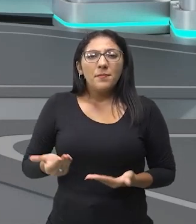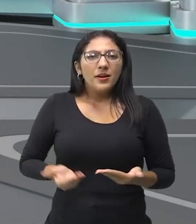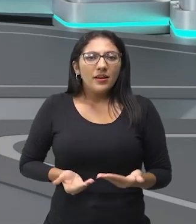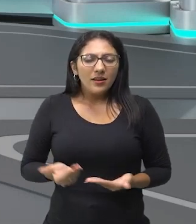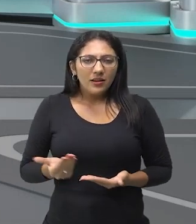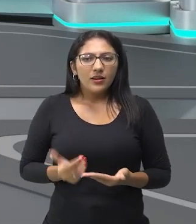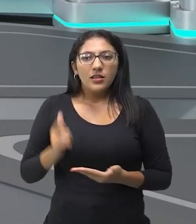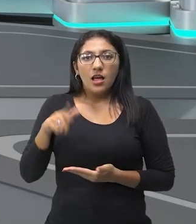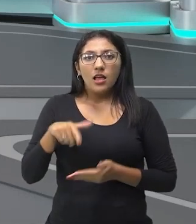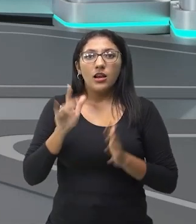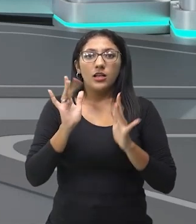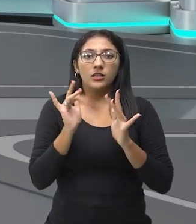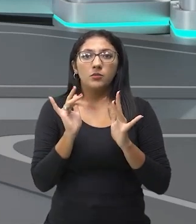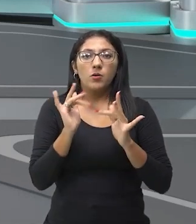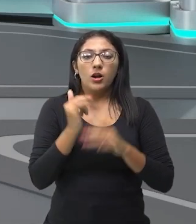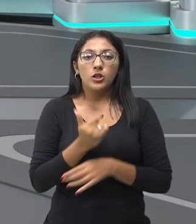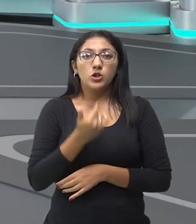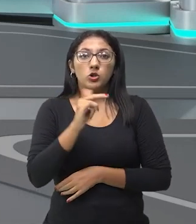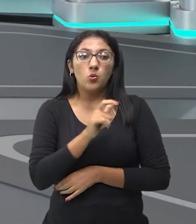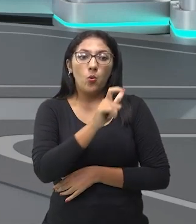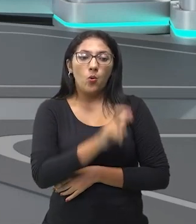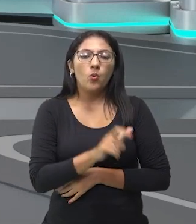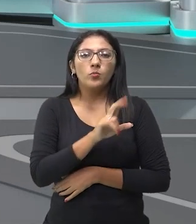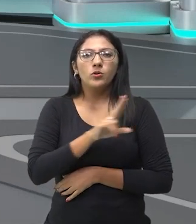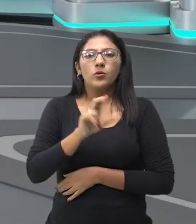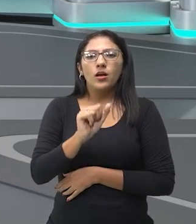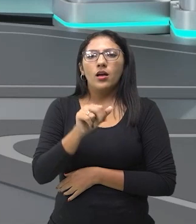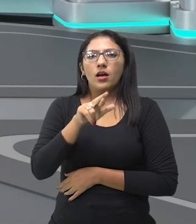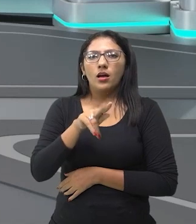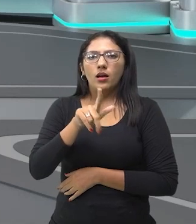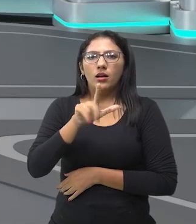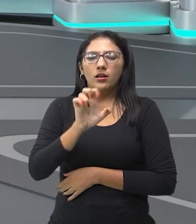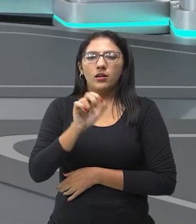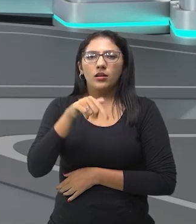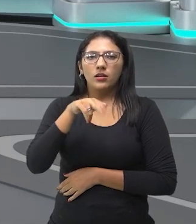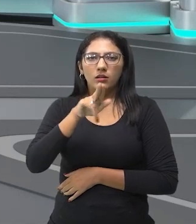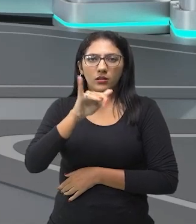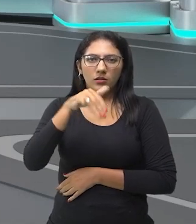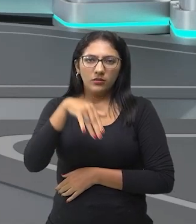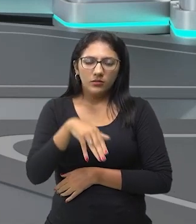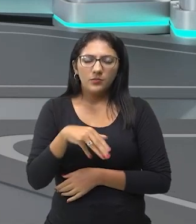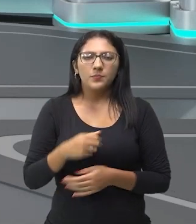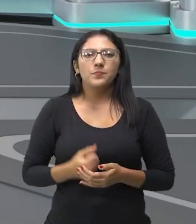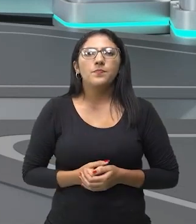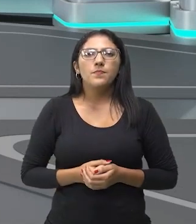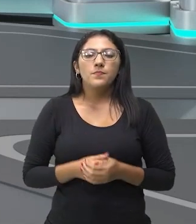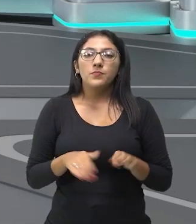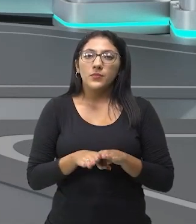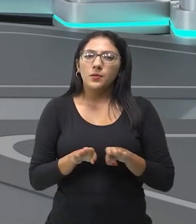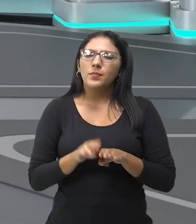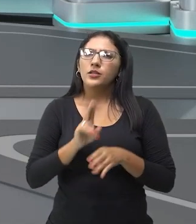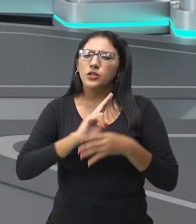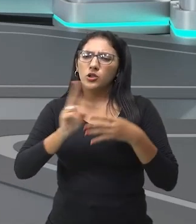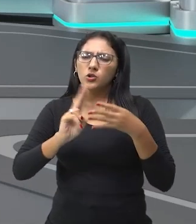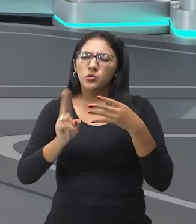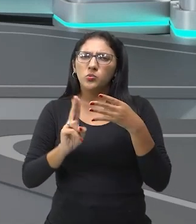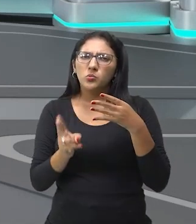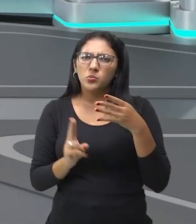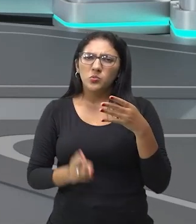namorada de Arlequin. Ela também é conhecida pelos nomes de Colombina,